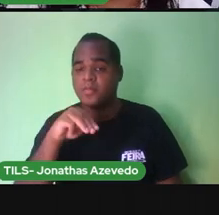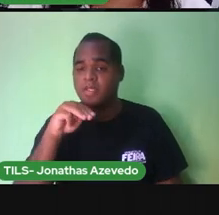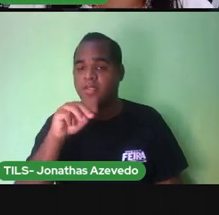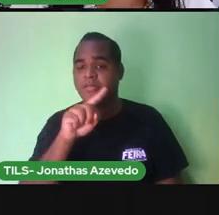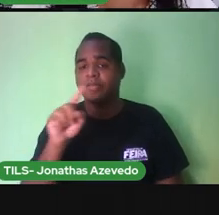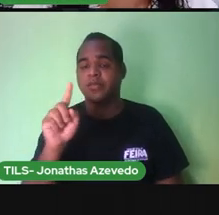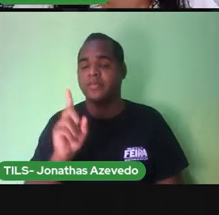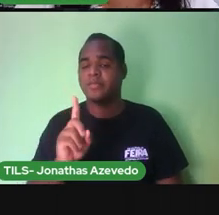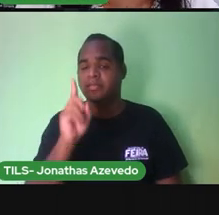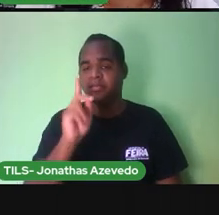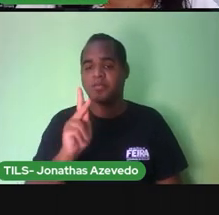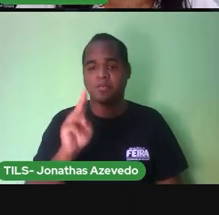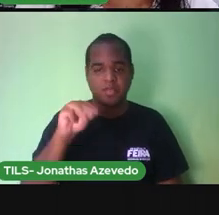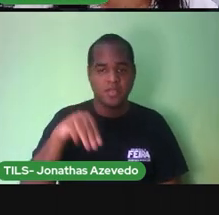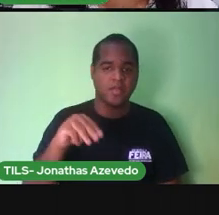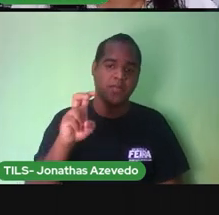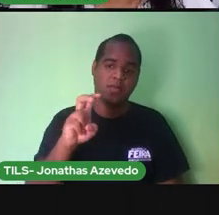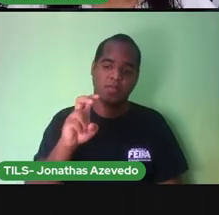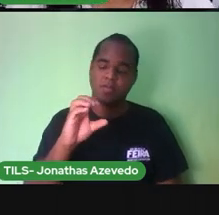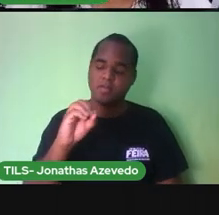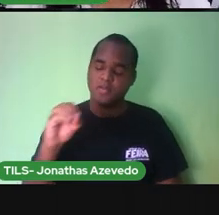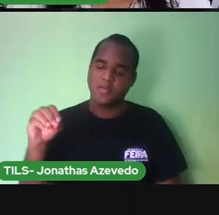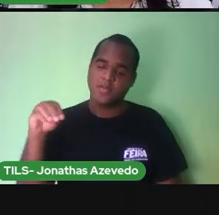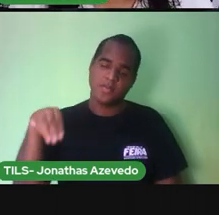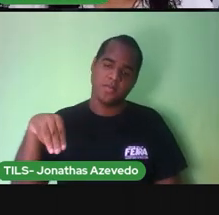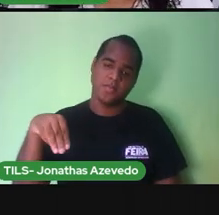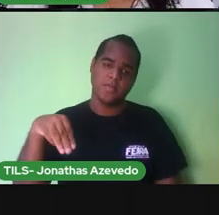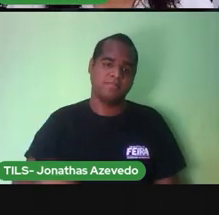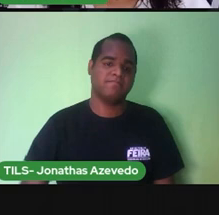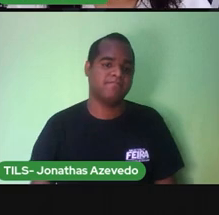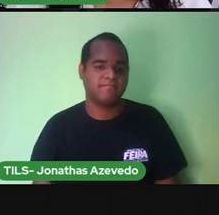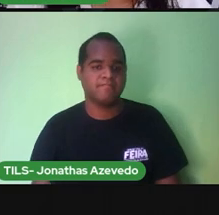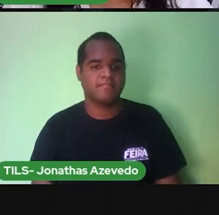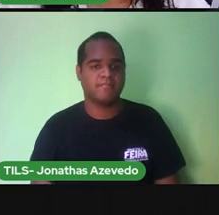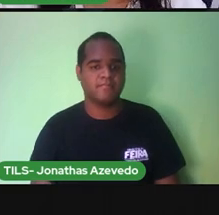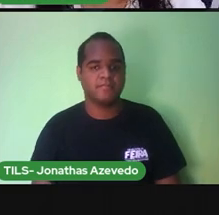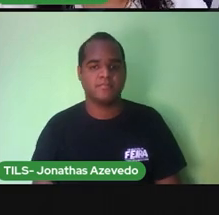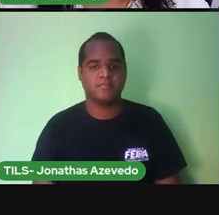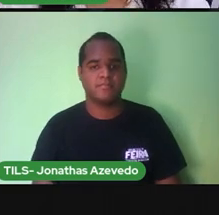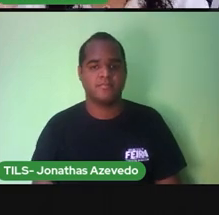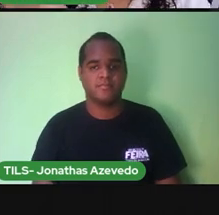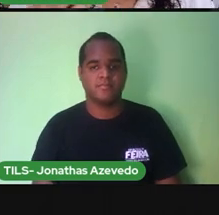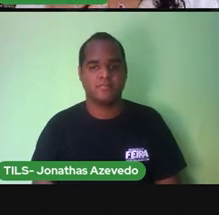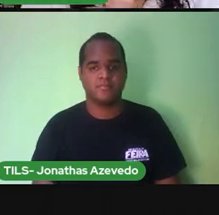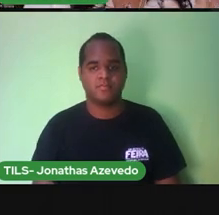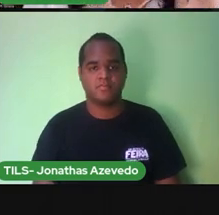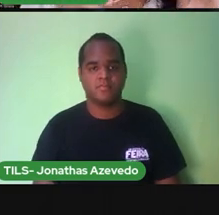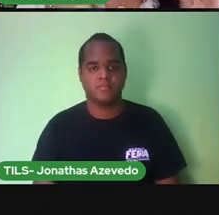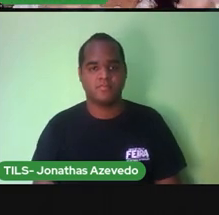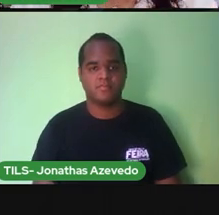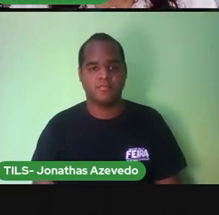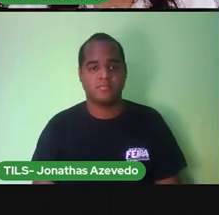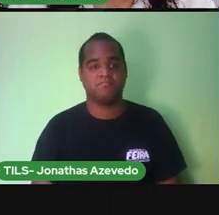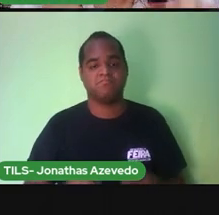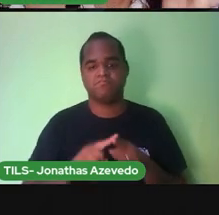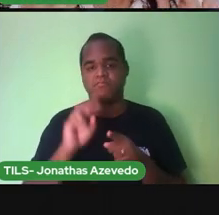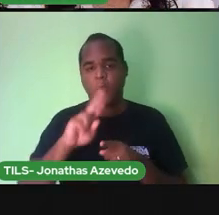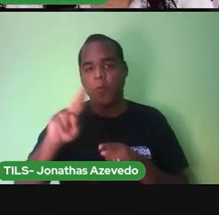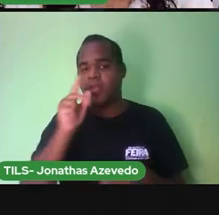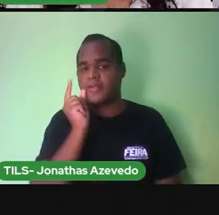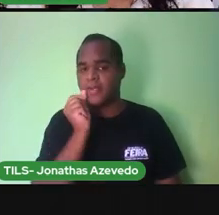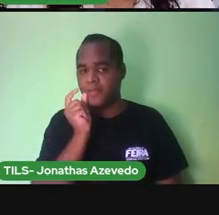igualzinho A um quilômetro E quinhentos metros Agora sim A gente usa o lápis Certo?